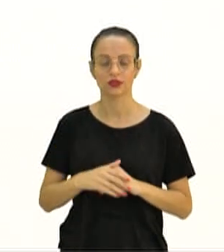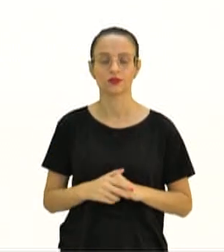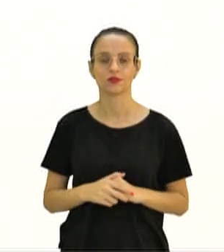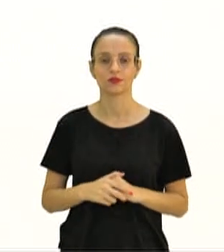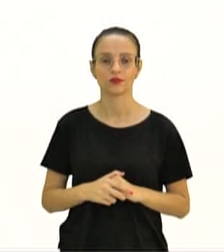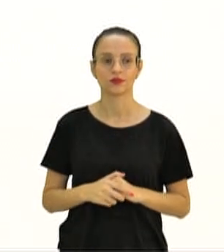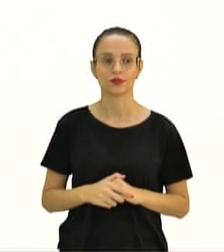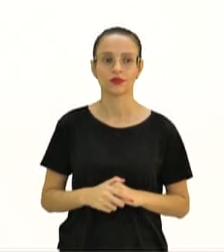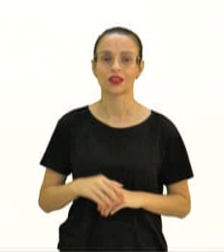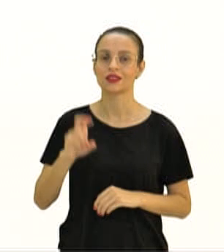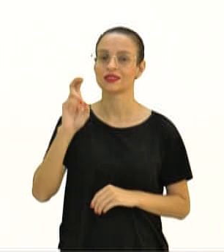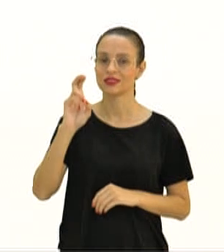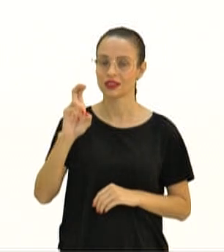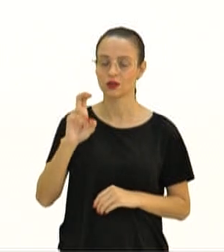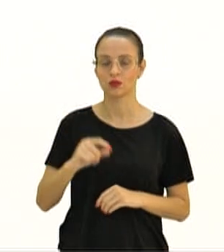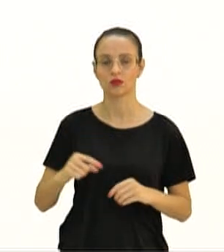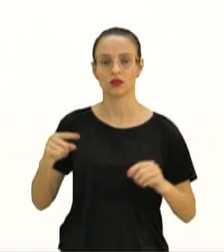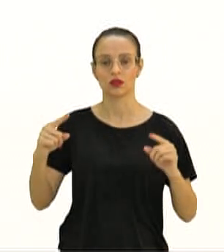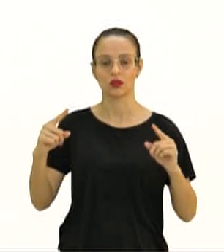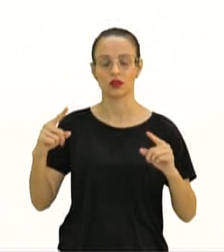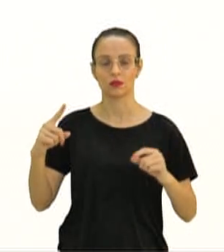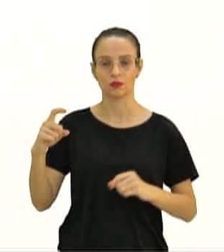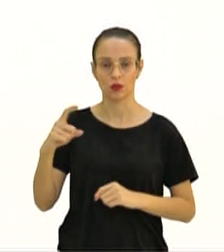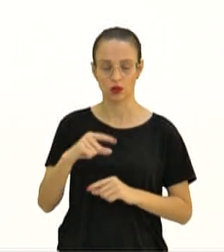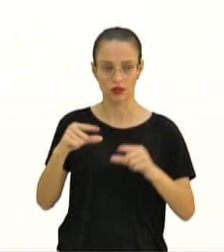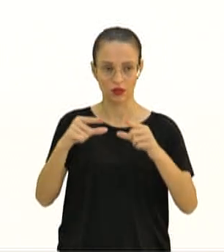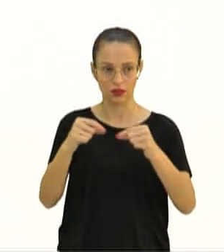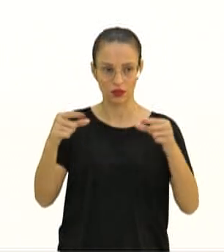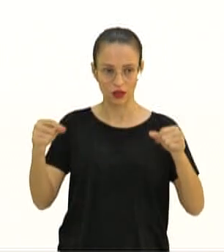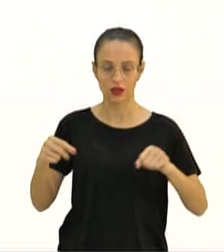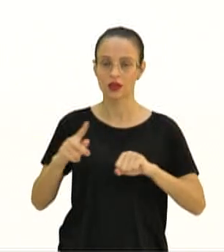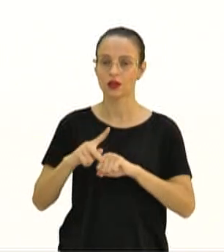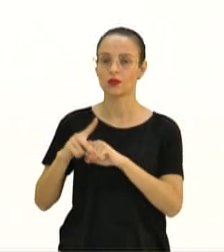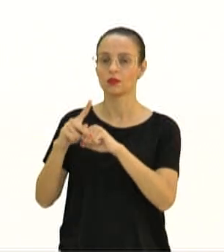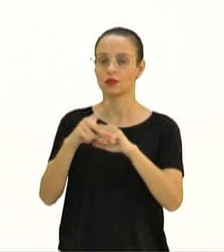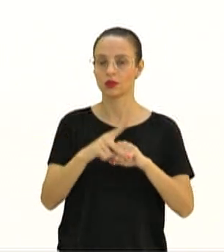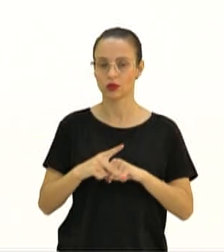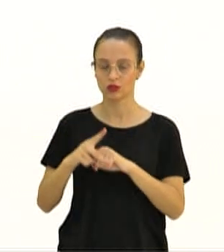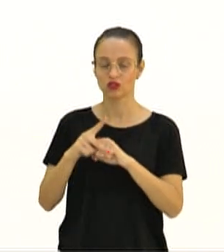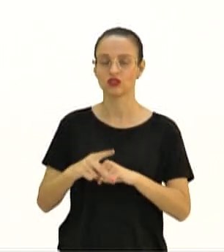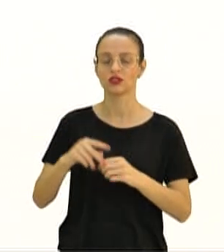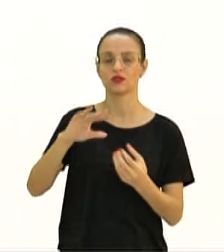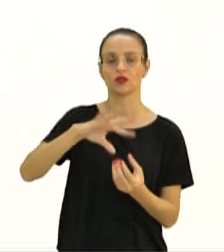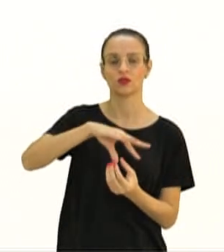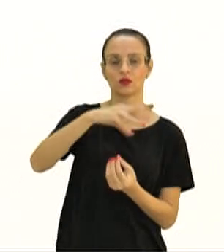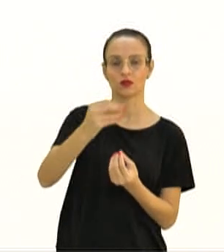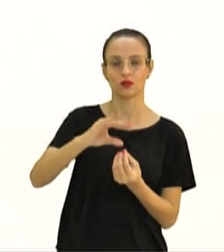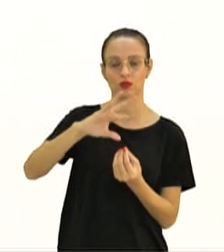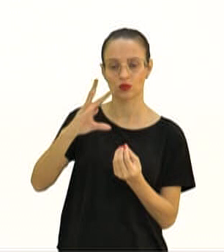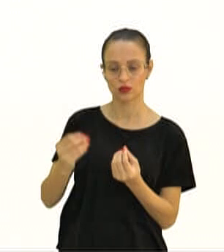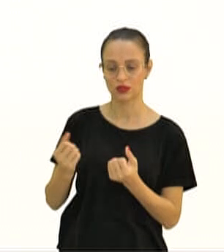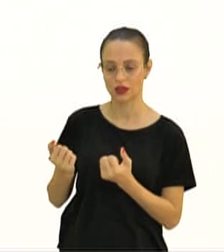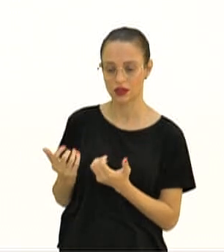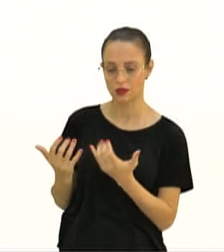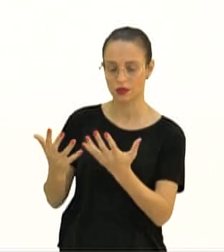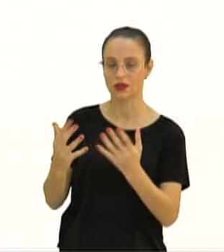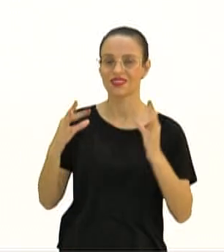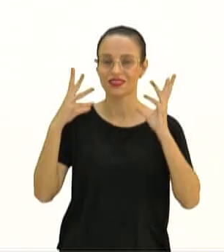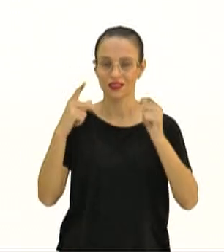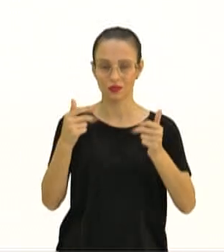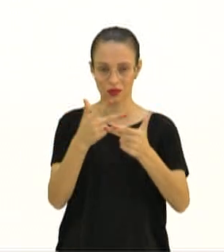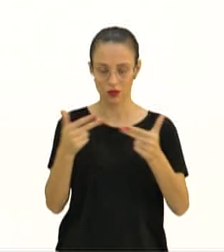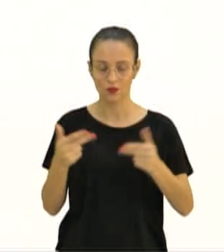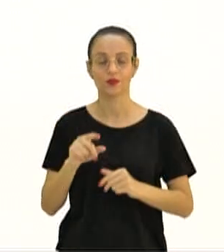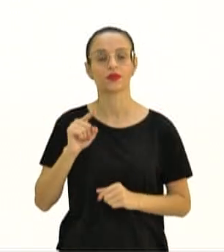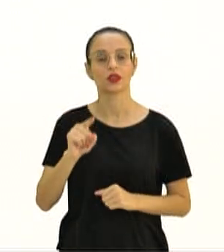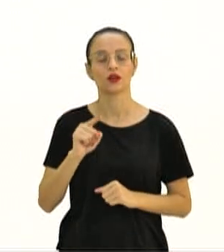eu vou trabalhar em cinco reinos. Monera, prototista ou protista, funghi, plante e animalha. Nós